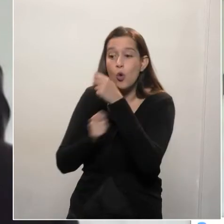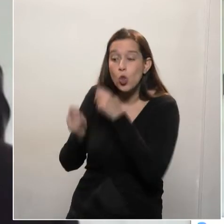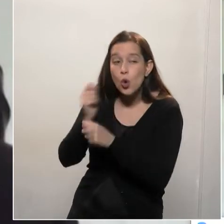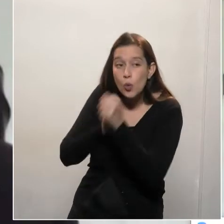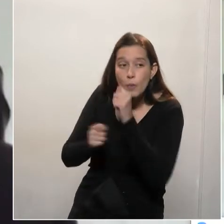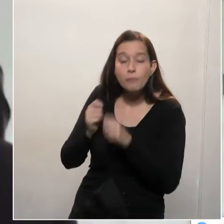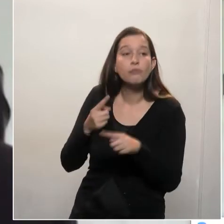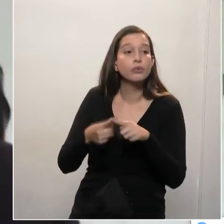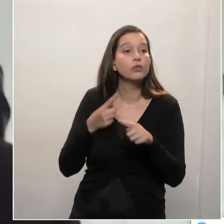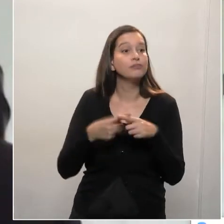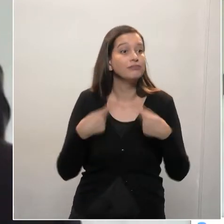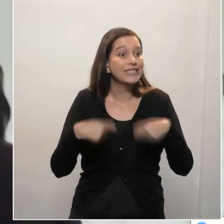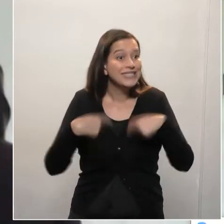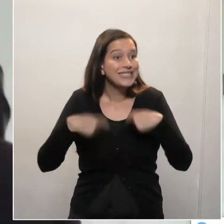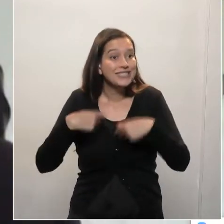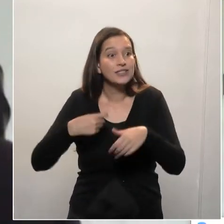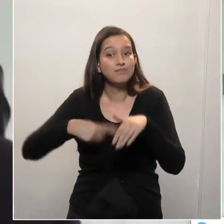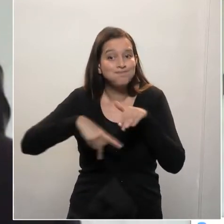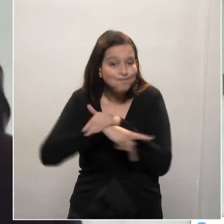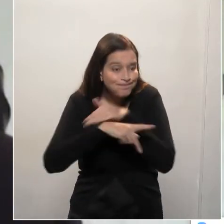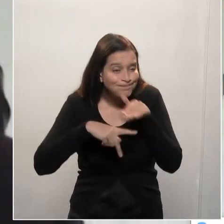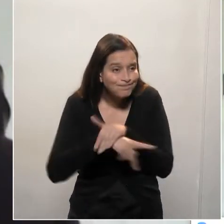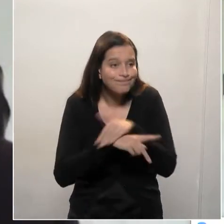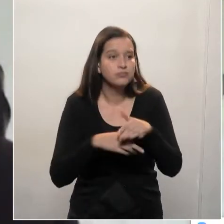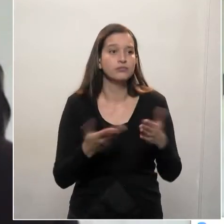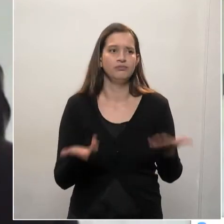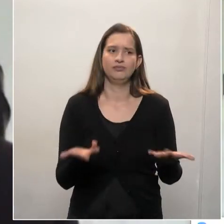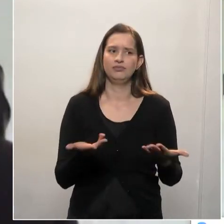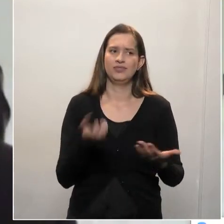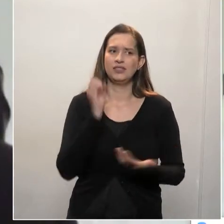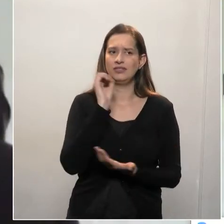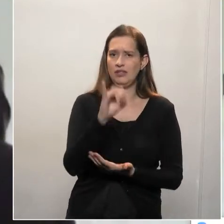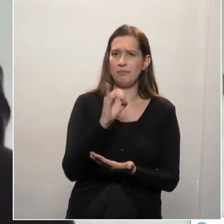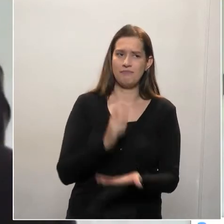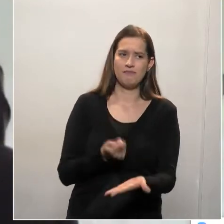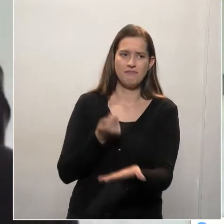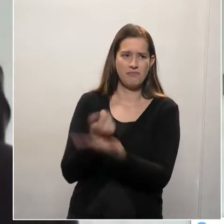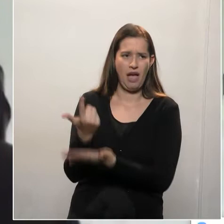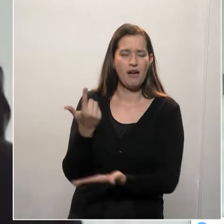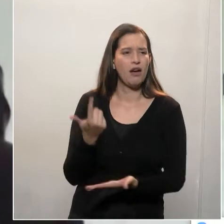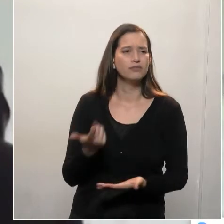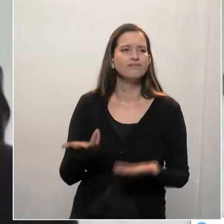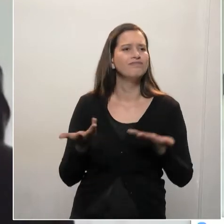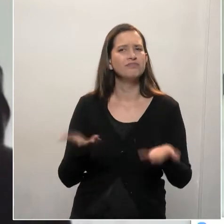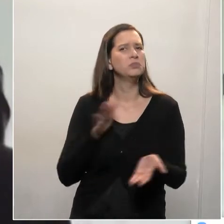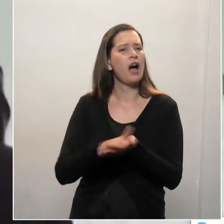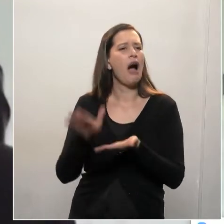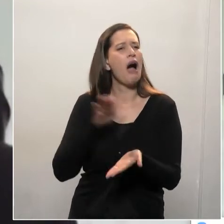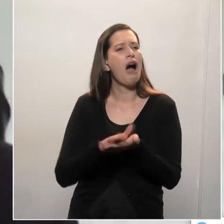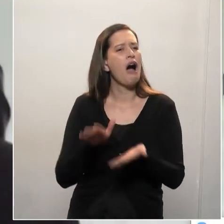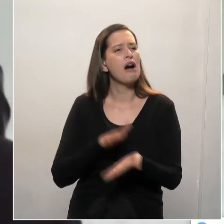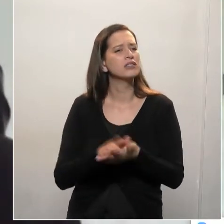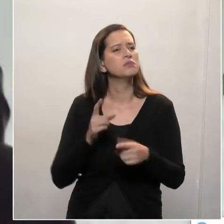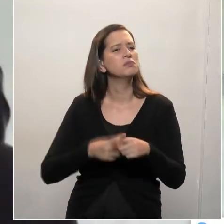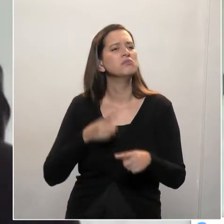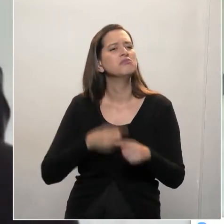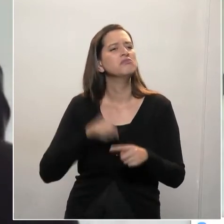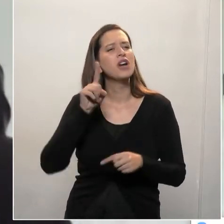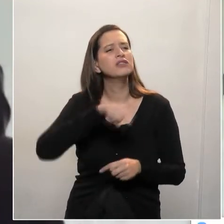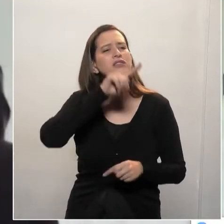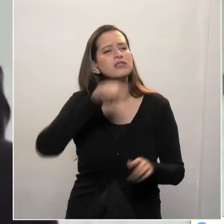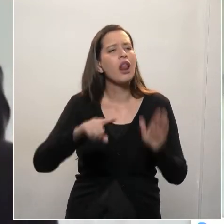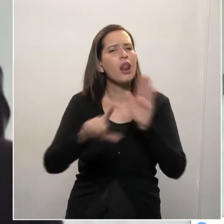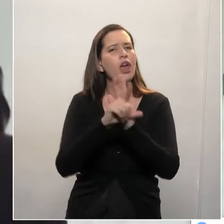isso é custeio. Se está economizando, por que nós vamos revogar essas leis que